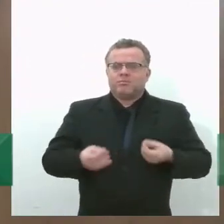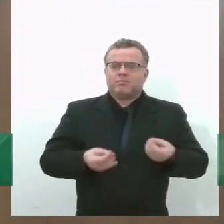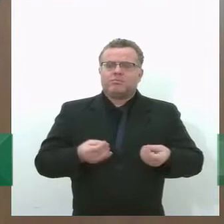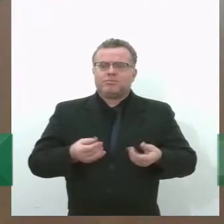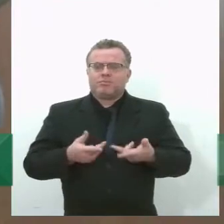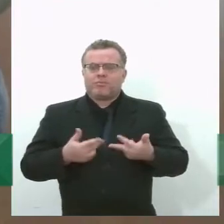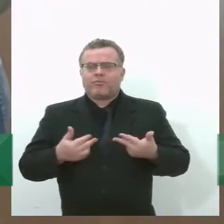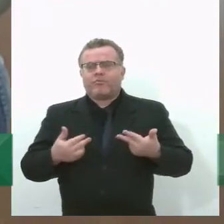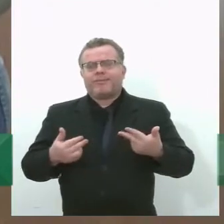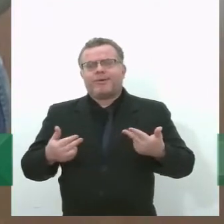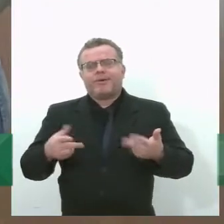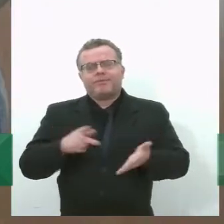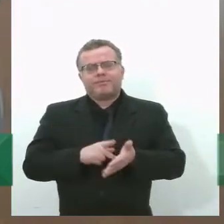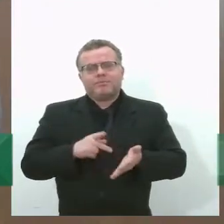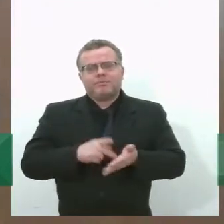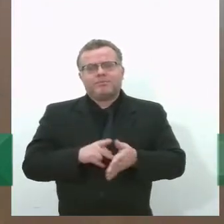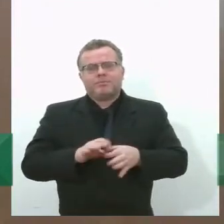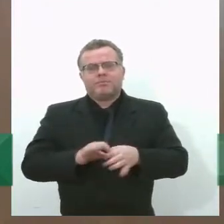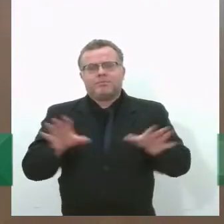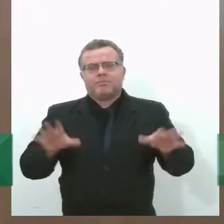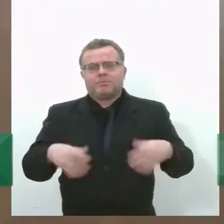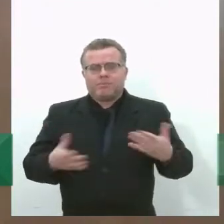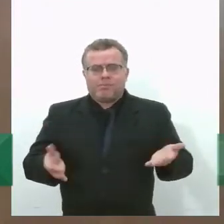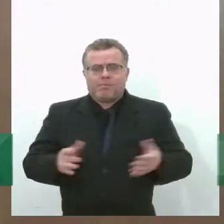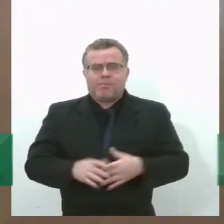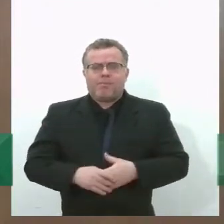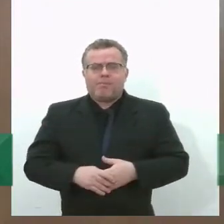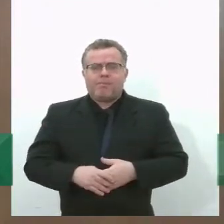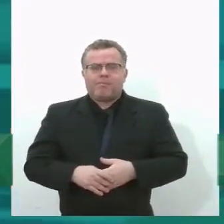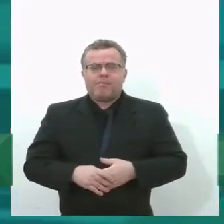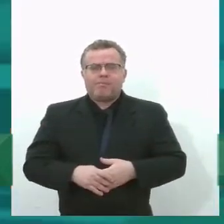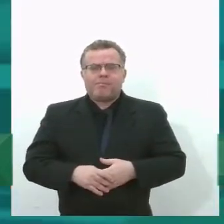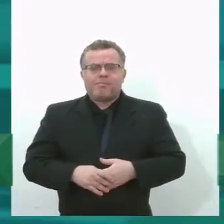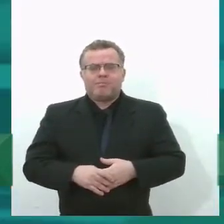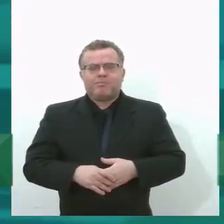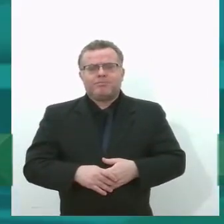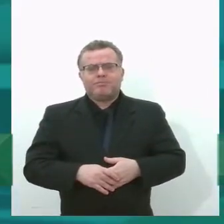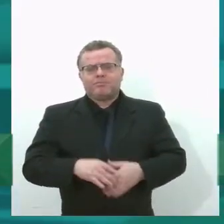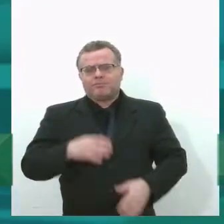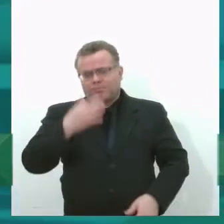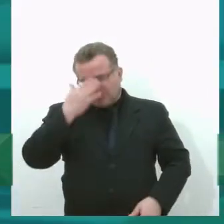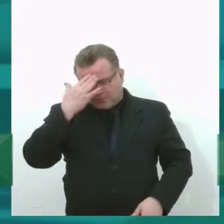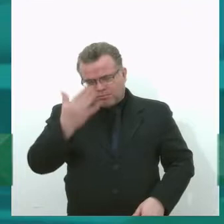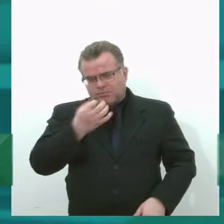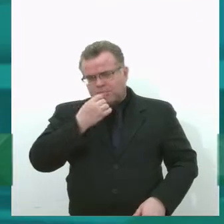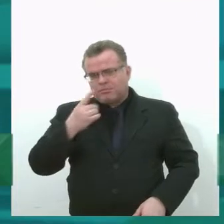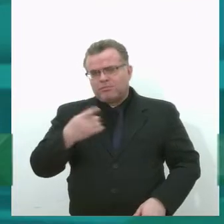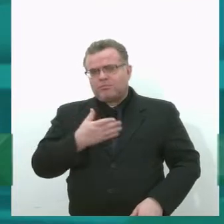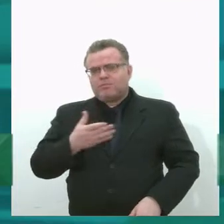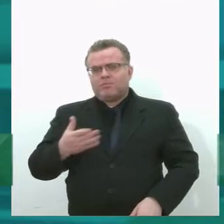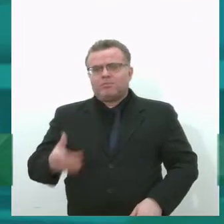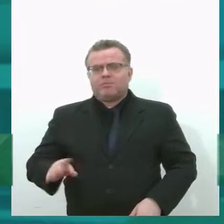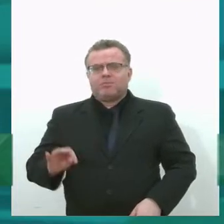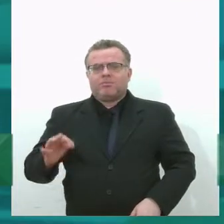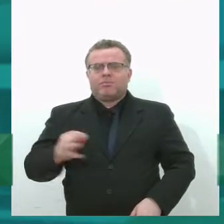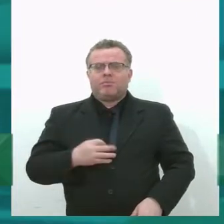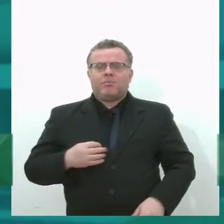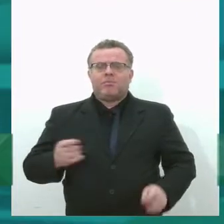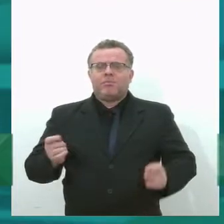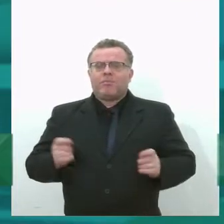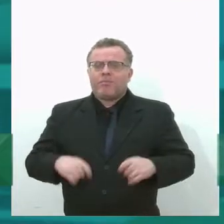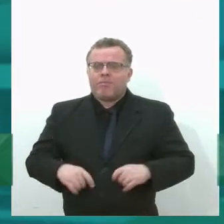sólidos disponíveis? Bom, muito obrigada. Bom dia, Cássia. Bom dia. Cássia, bom dia, tudo bem?